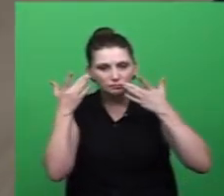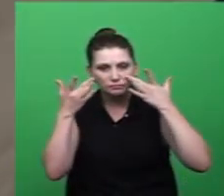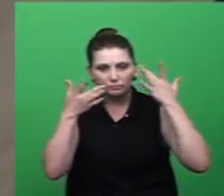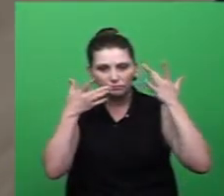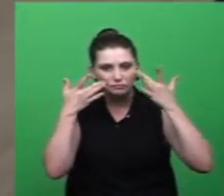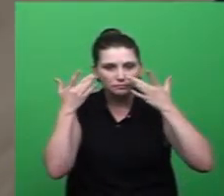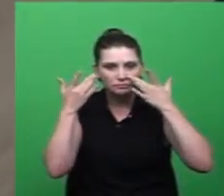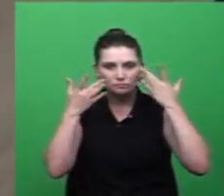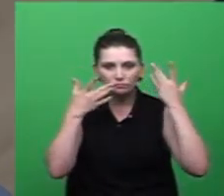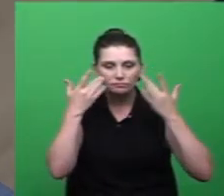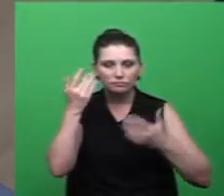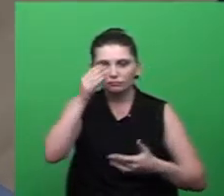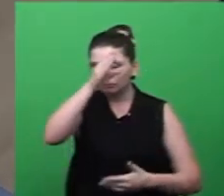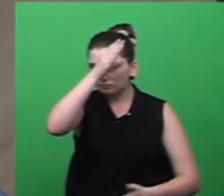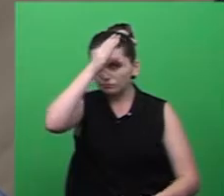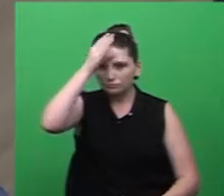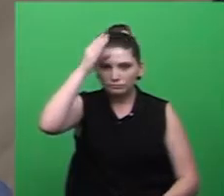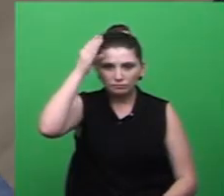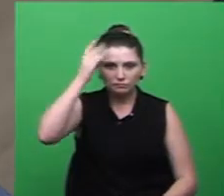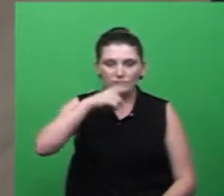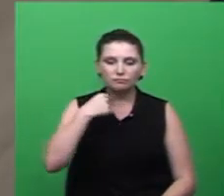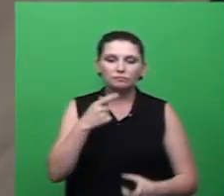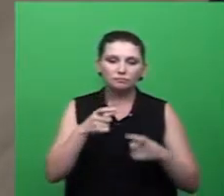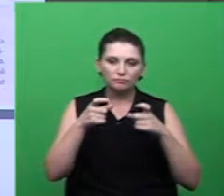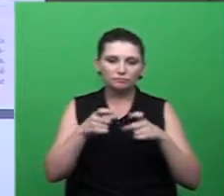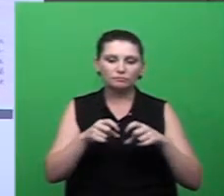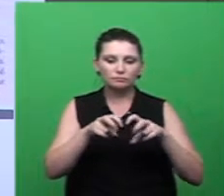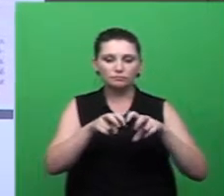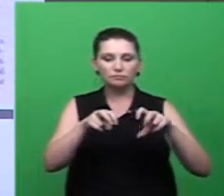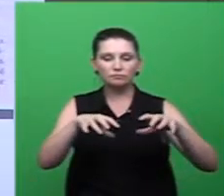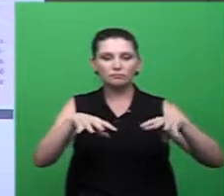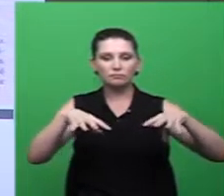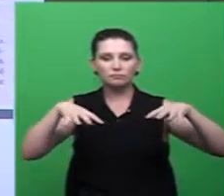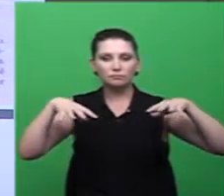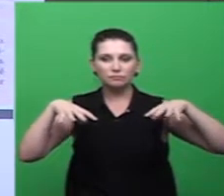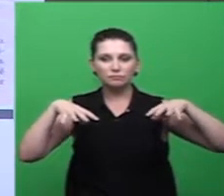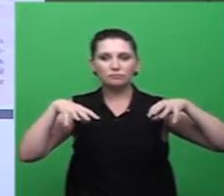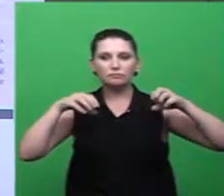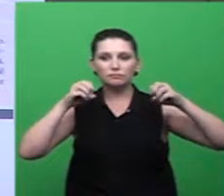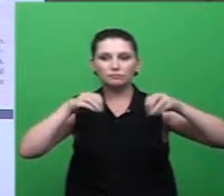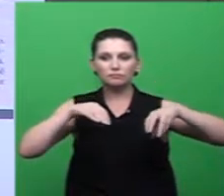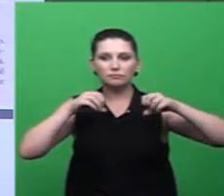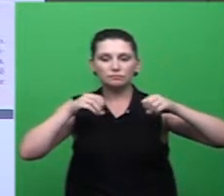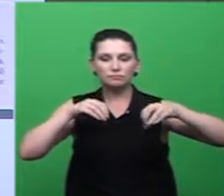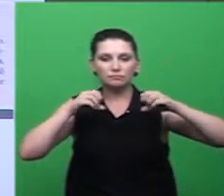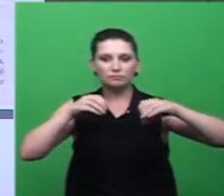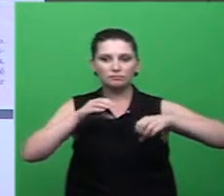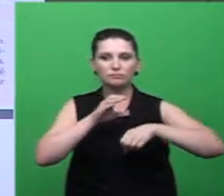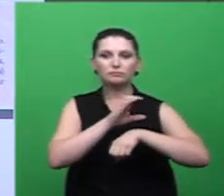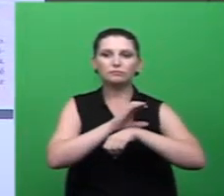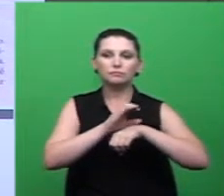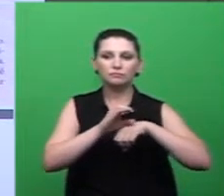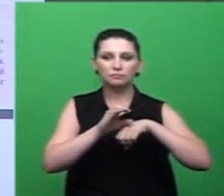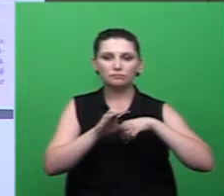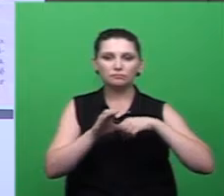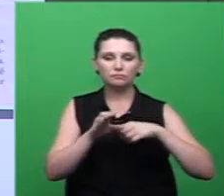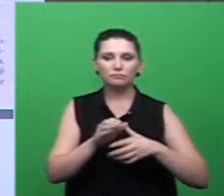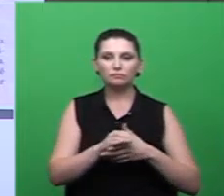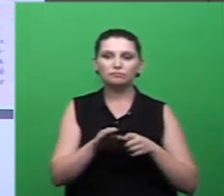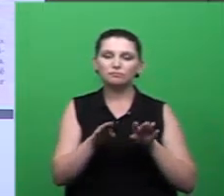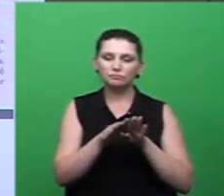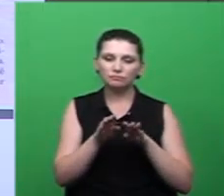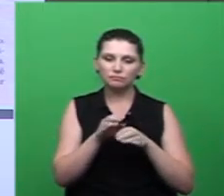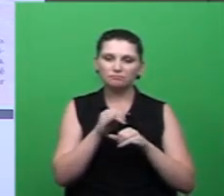para estar registrando. Algumas notícias que saíram nos jornais da cidade, da